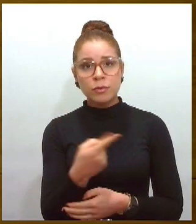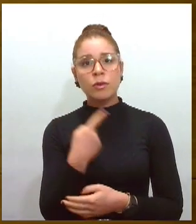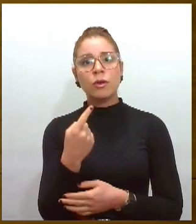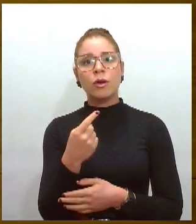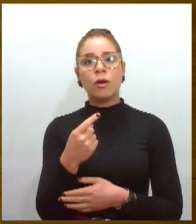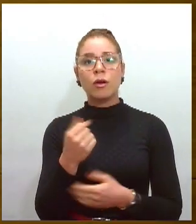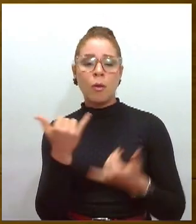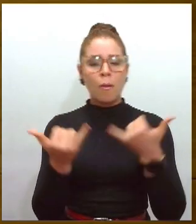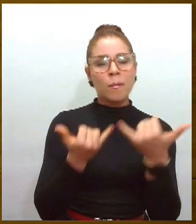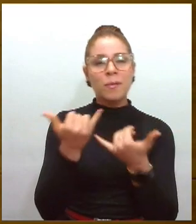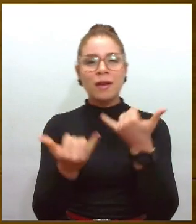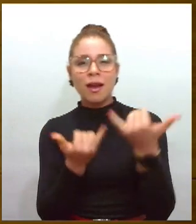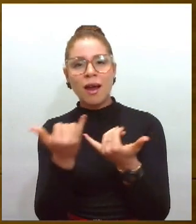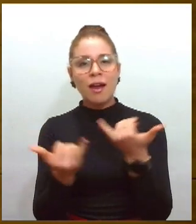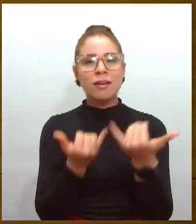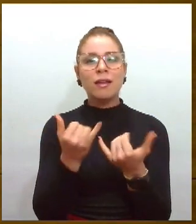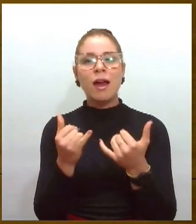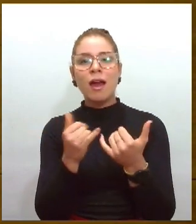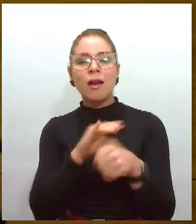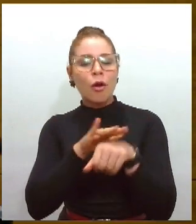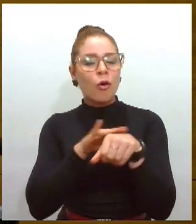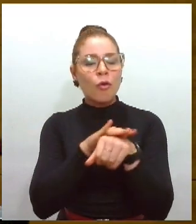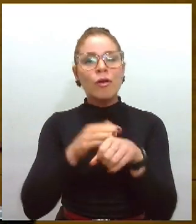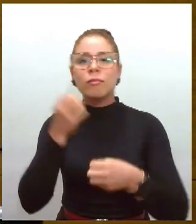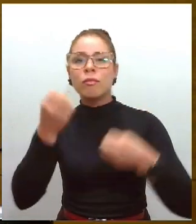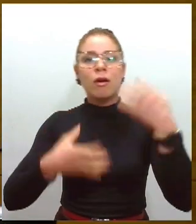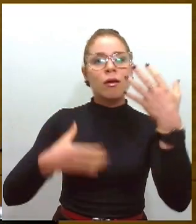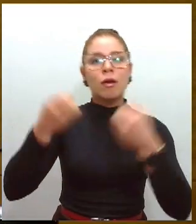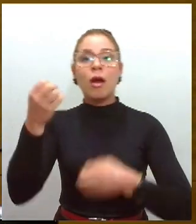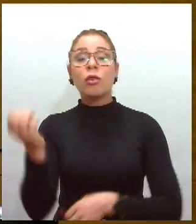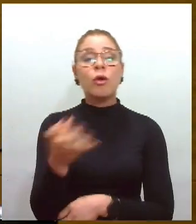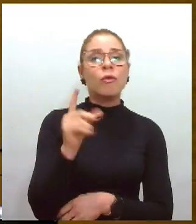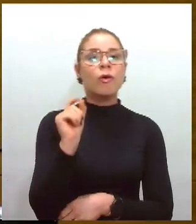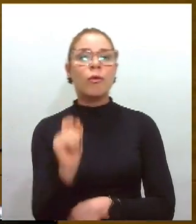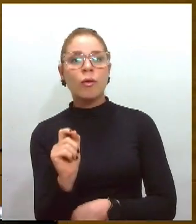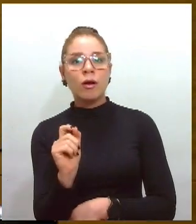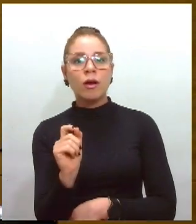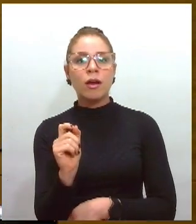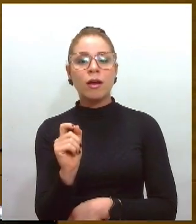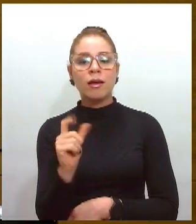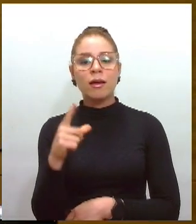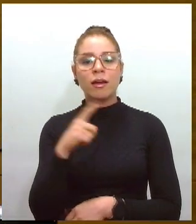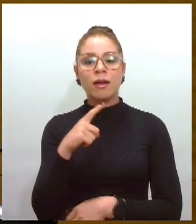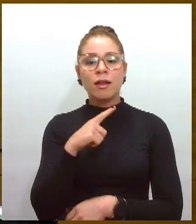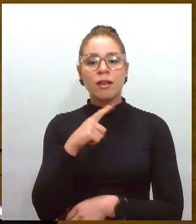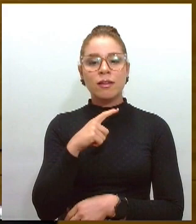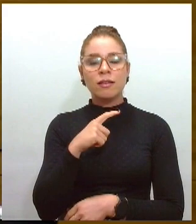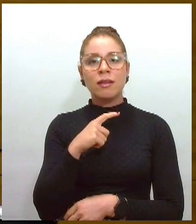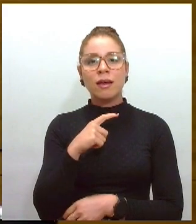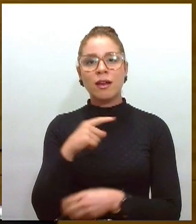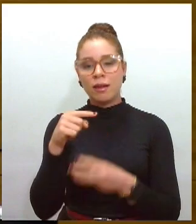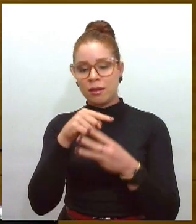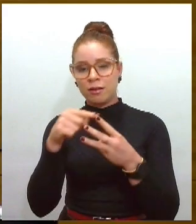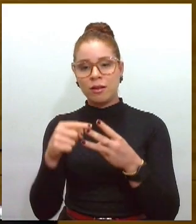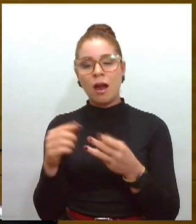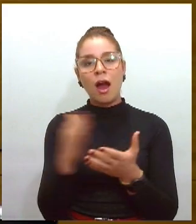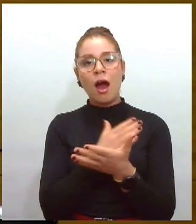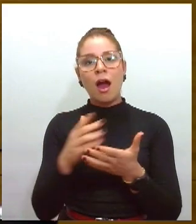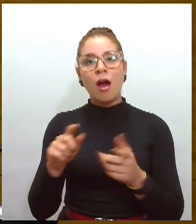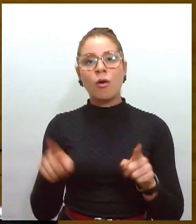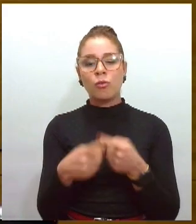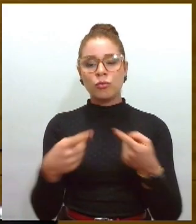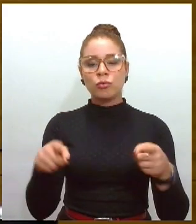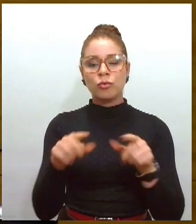conversar o que temos de novidade esse ano. Temos um trio de forró formado por componentes da banda do Corpo de Bombeiros. Aquele